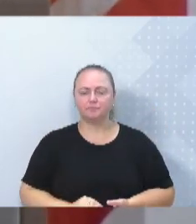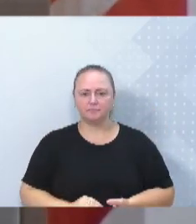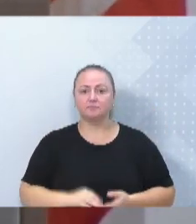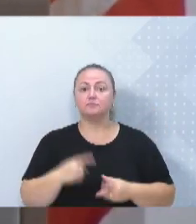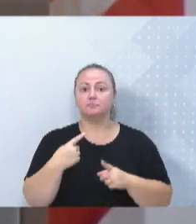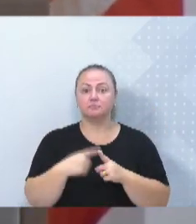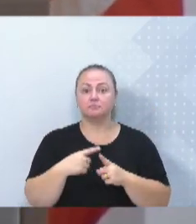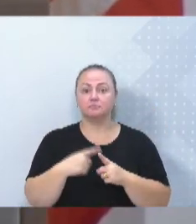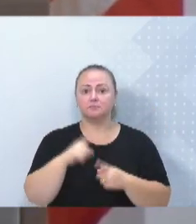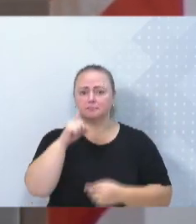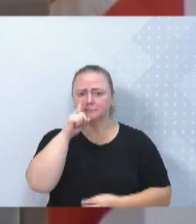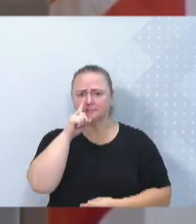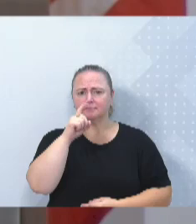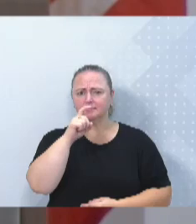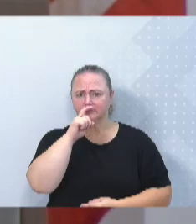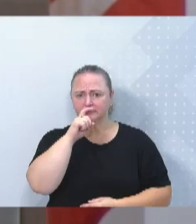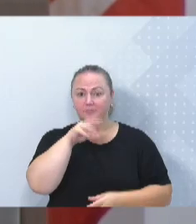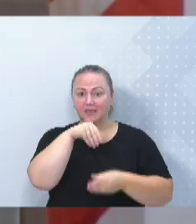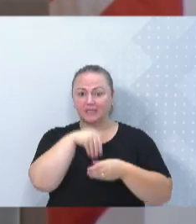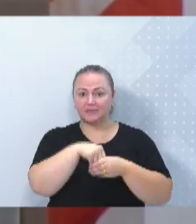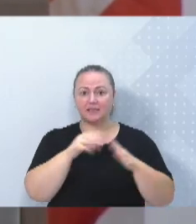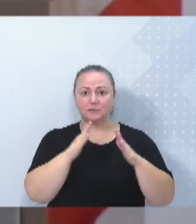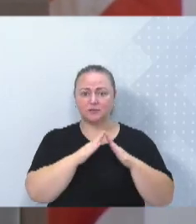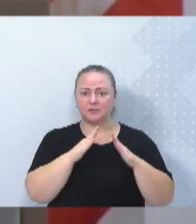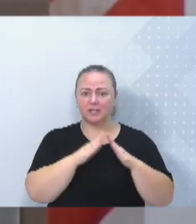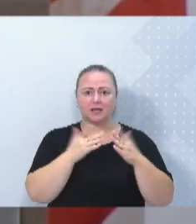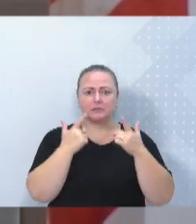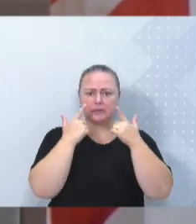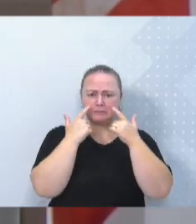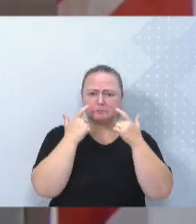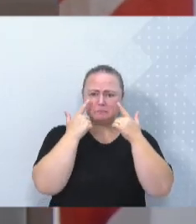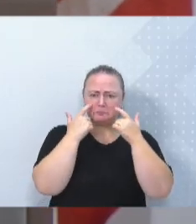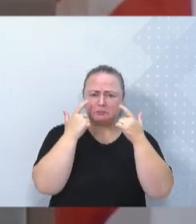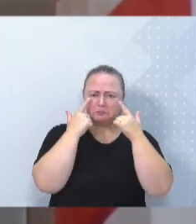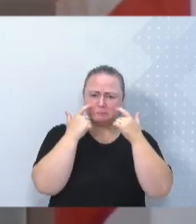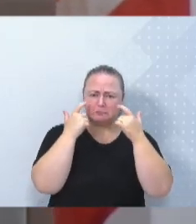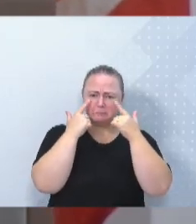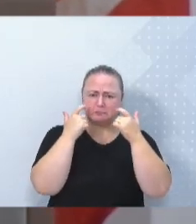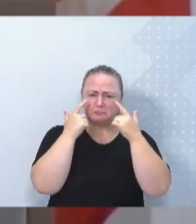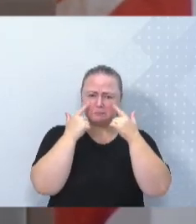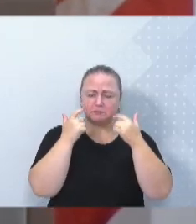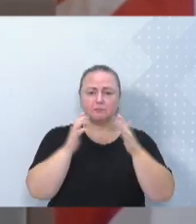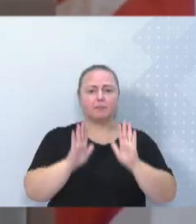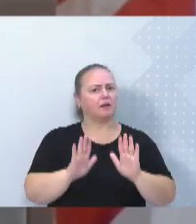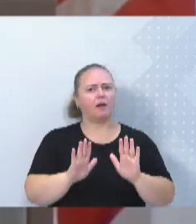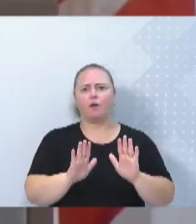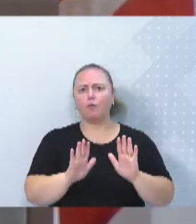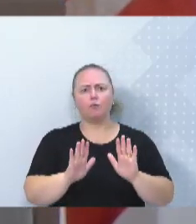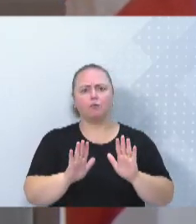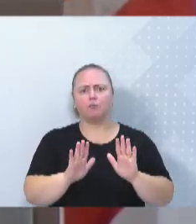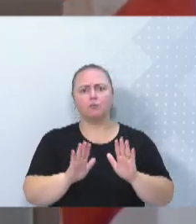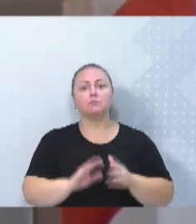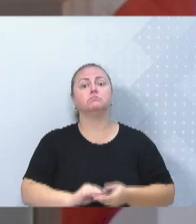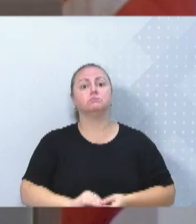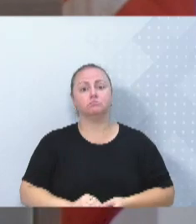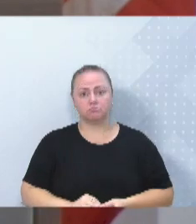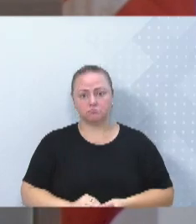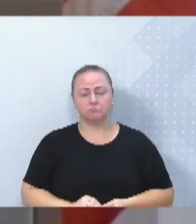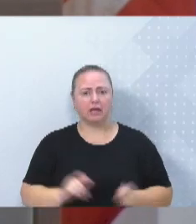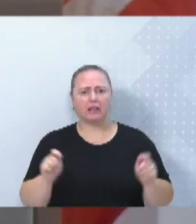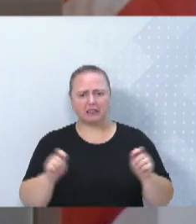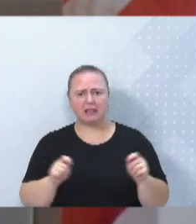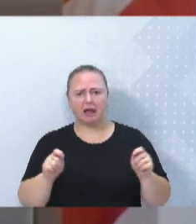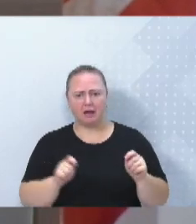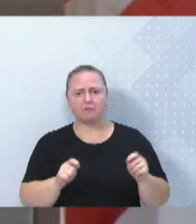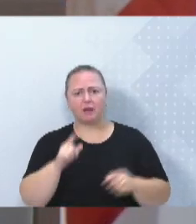motivos para estar dentro de casa, chorando a perda, vivendo o luto e não querendo saber e cobrando